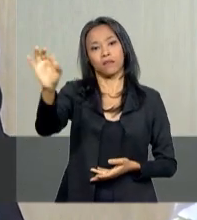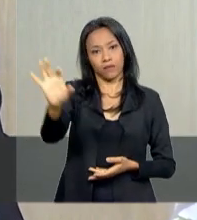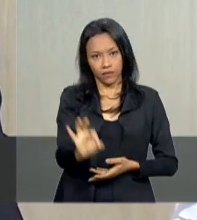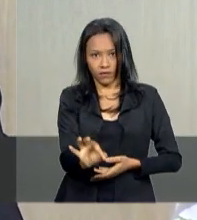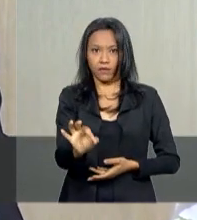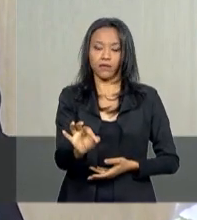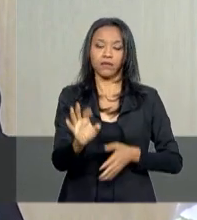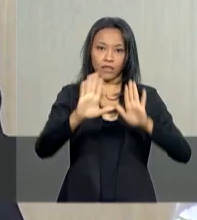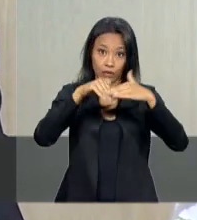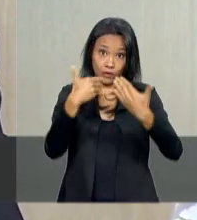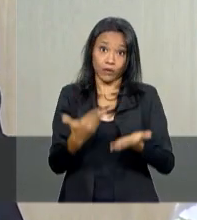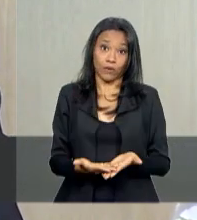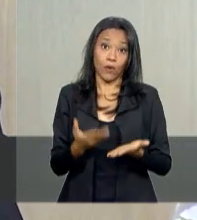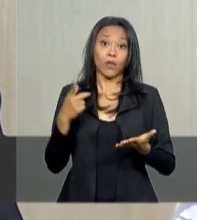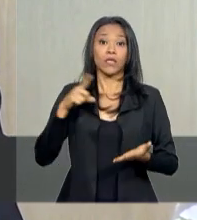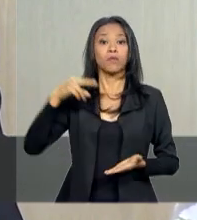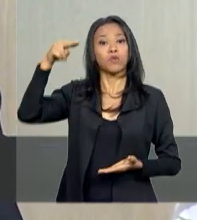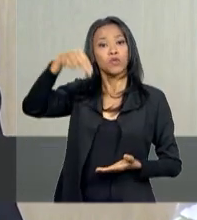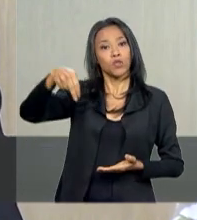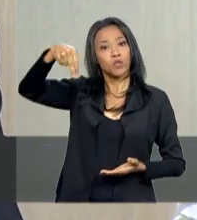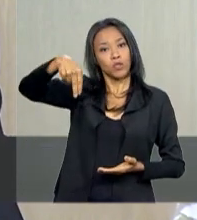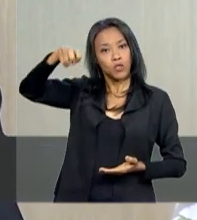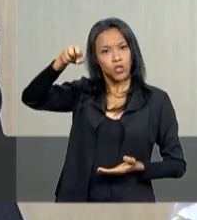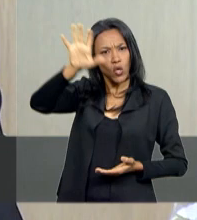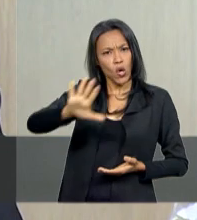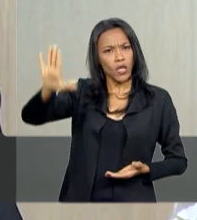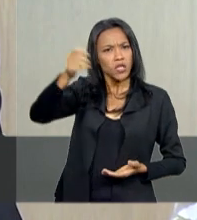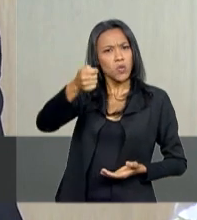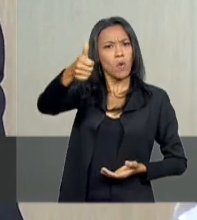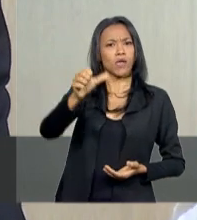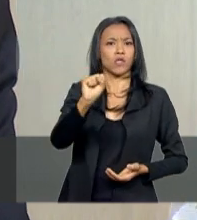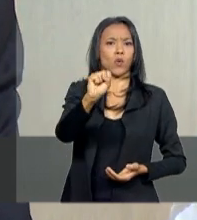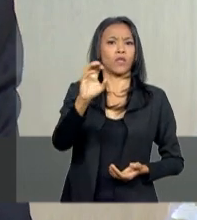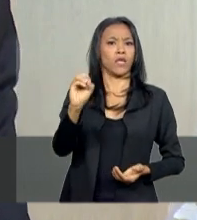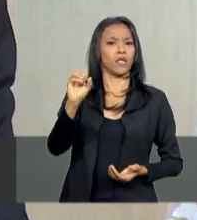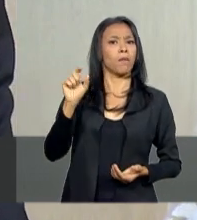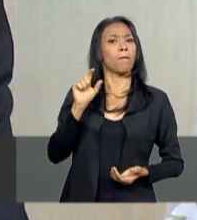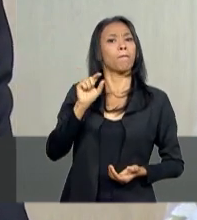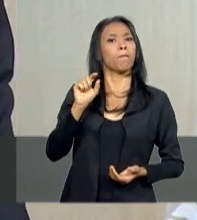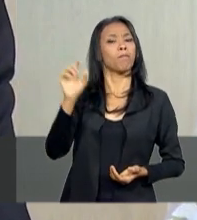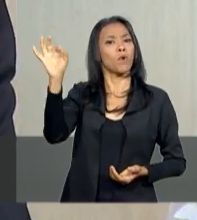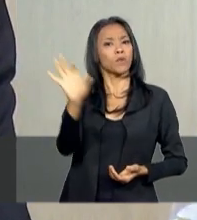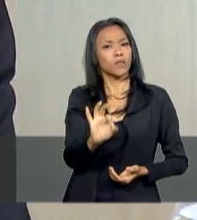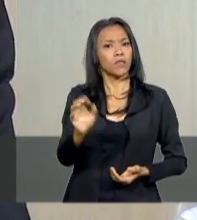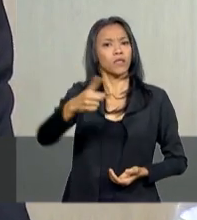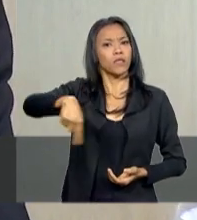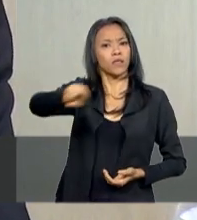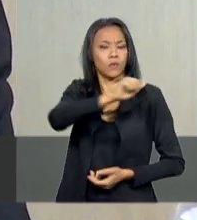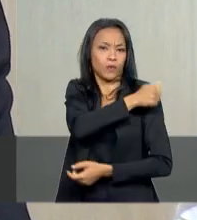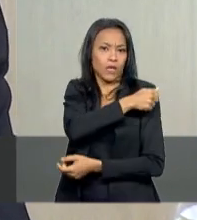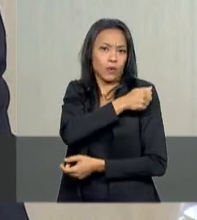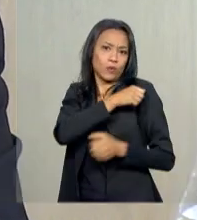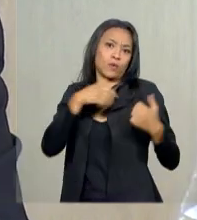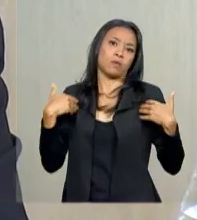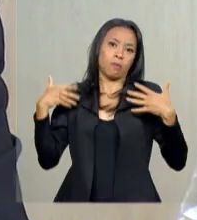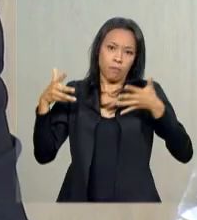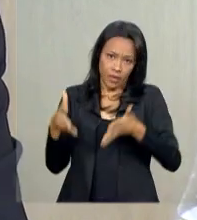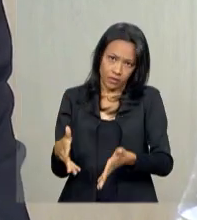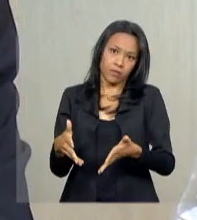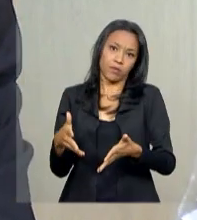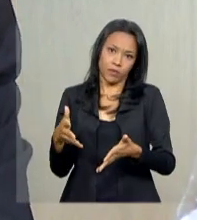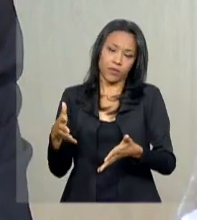Aqui, destacamos o Nordeste, que teve quase 80% dos estudantes presentes na aplicação dos